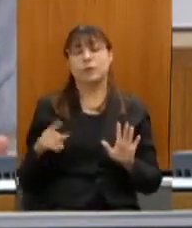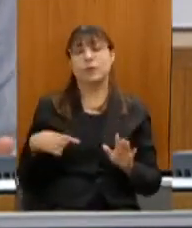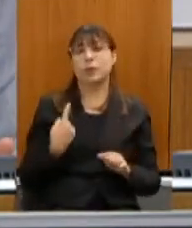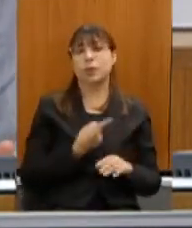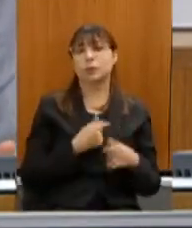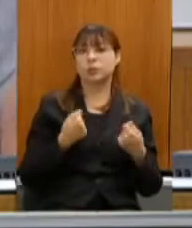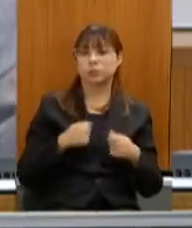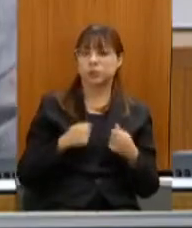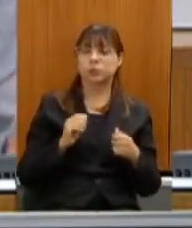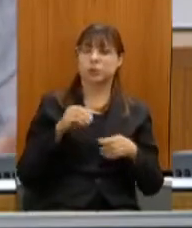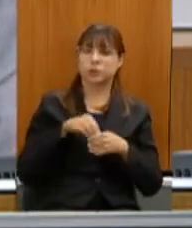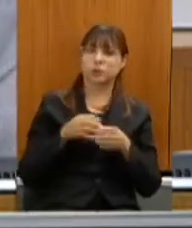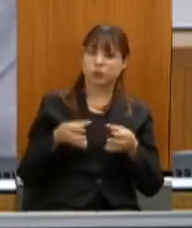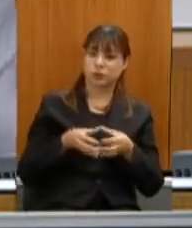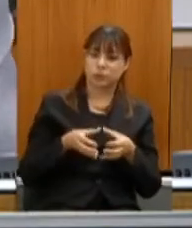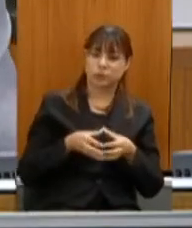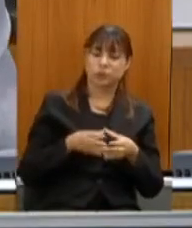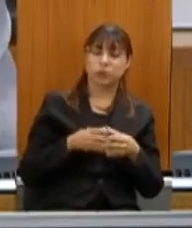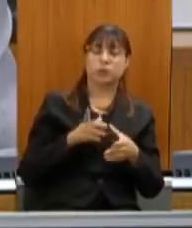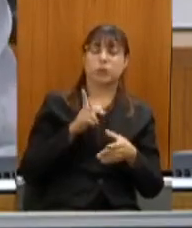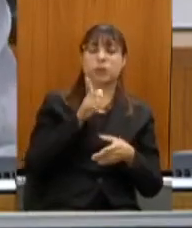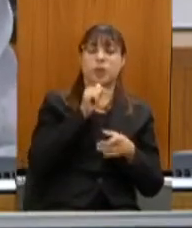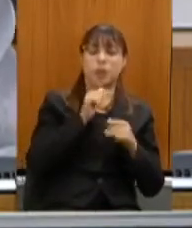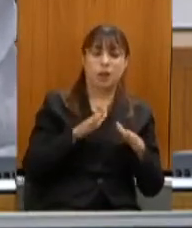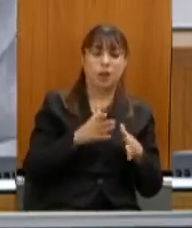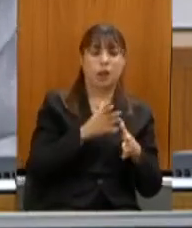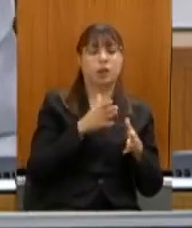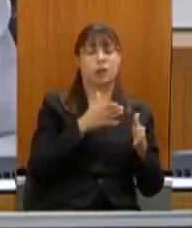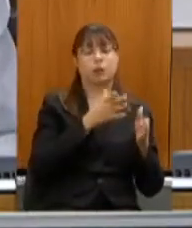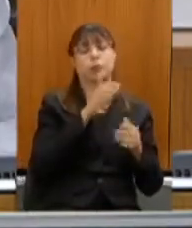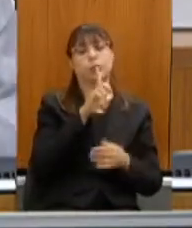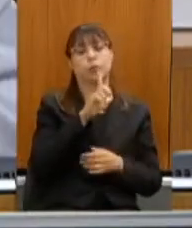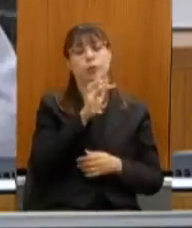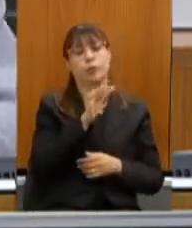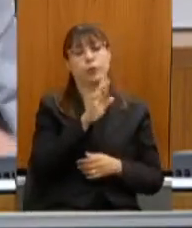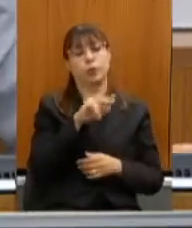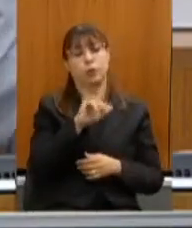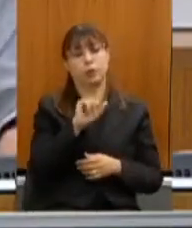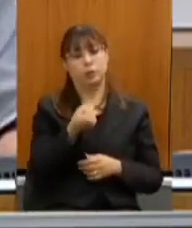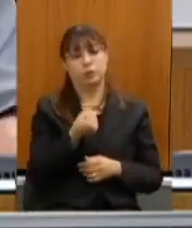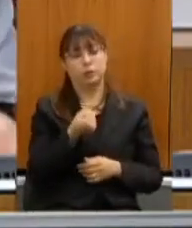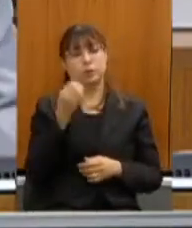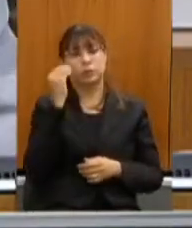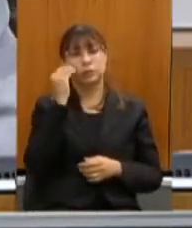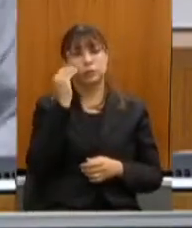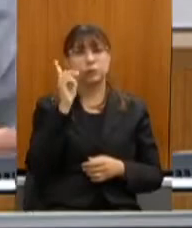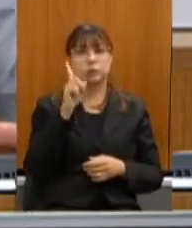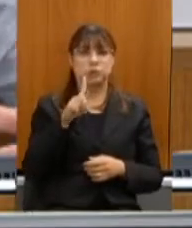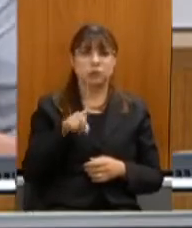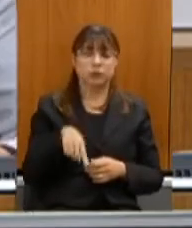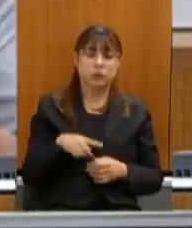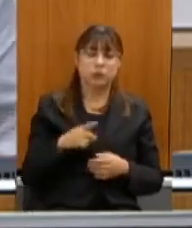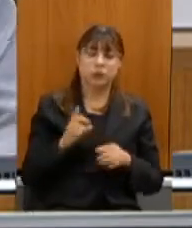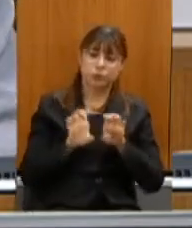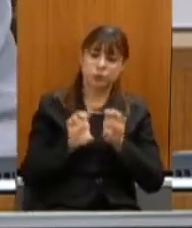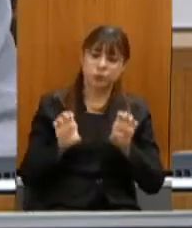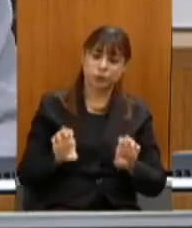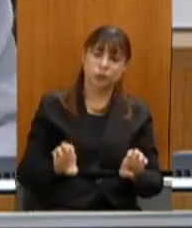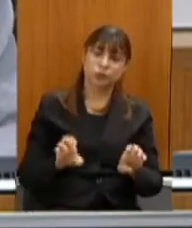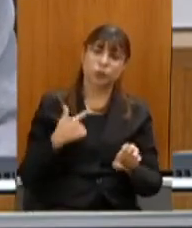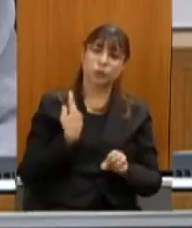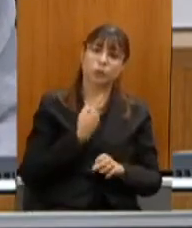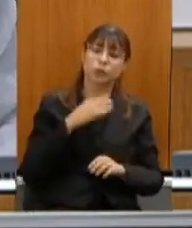nas comissões tanto do Lago de Forno nós estamos fazendo outra agora do circuito que se liga a esses circuitos aqui e estruturar para a gente